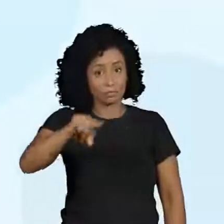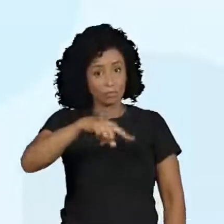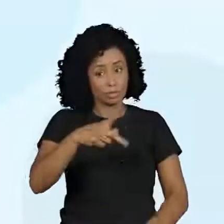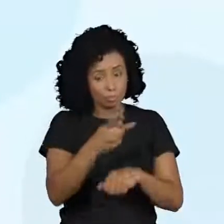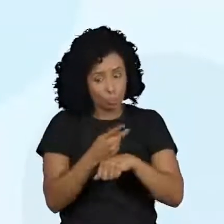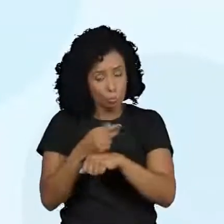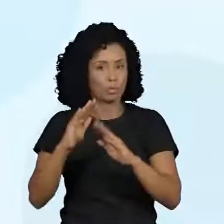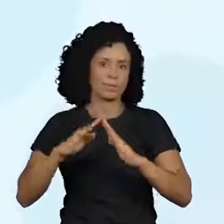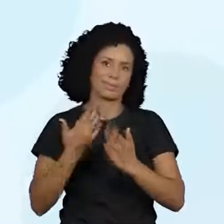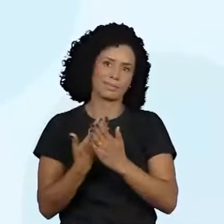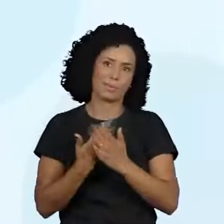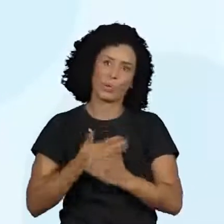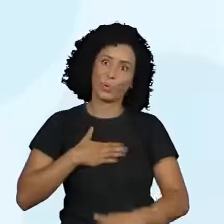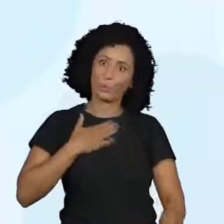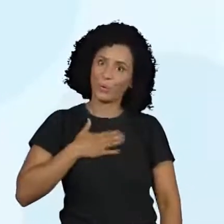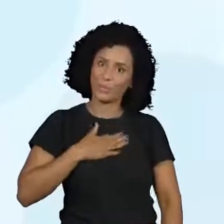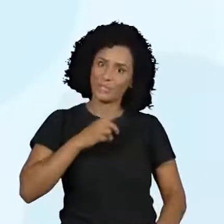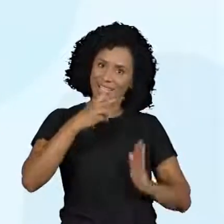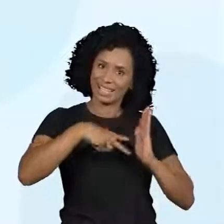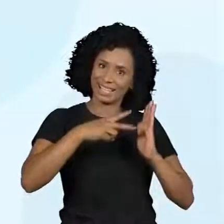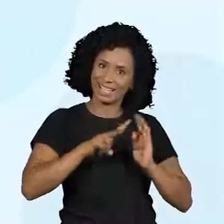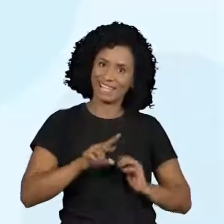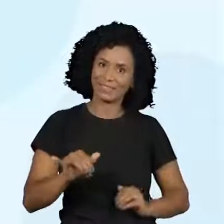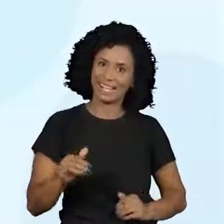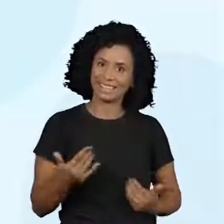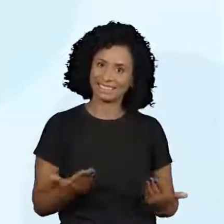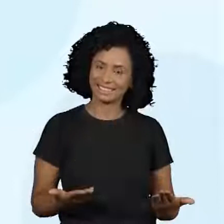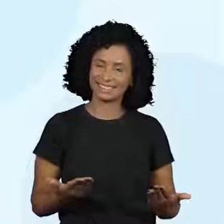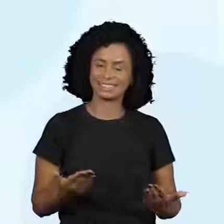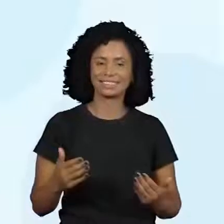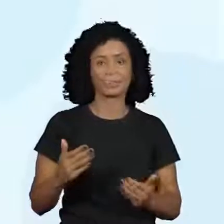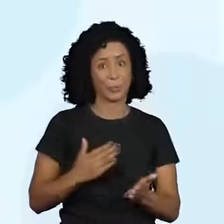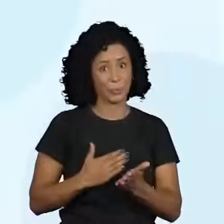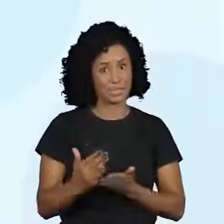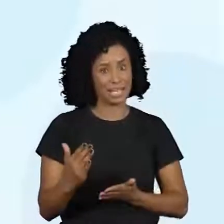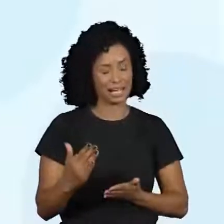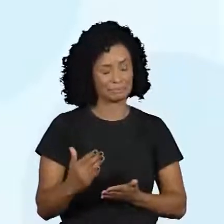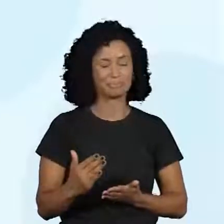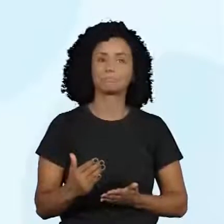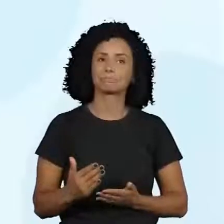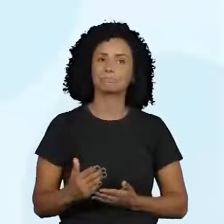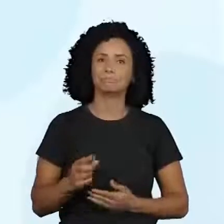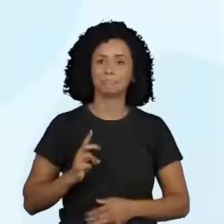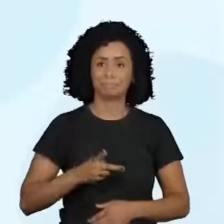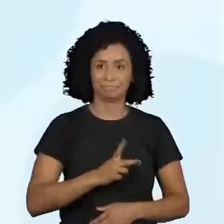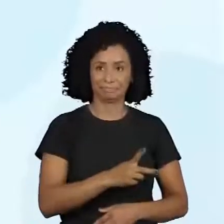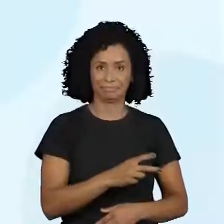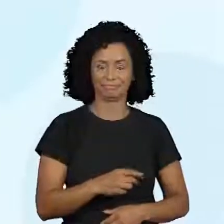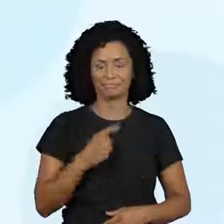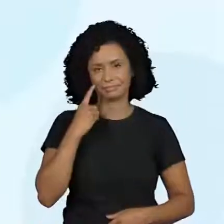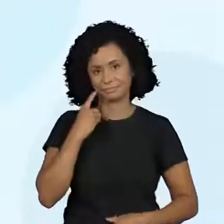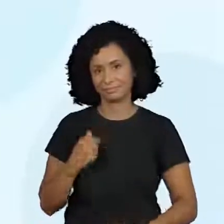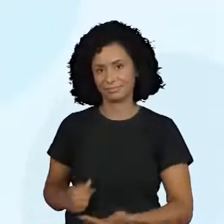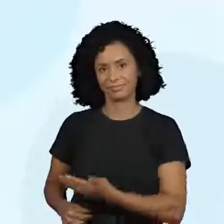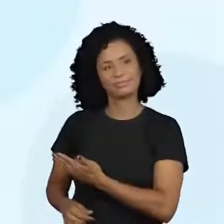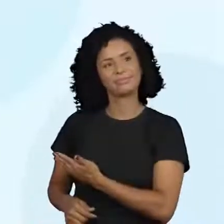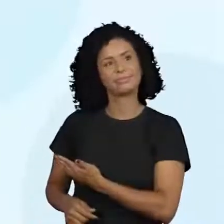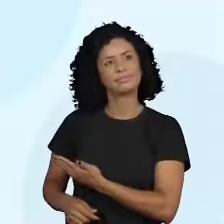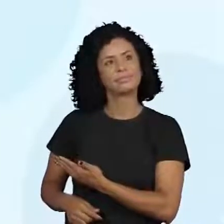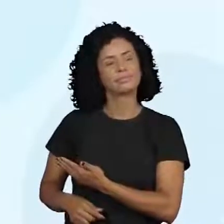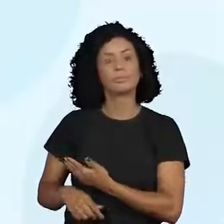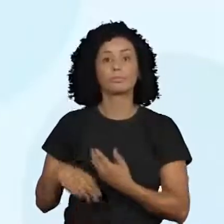bastante dessa leitura. Vamos lá? Continuando. Com isso, eles